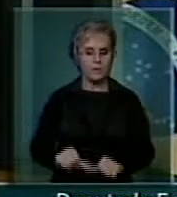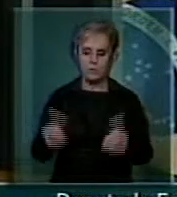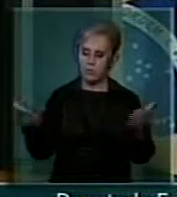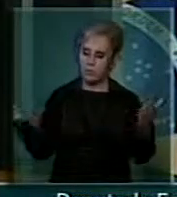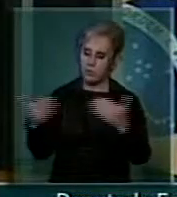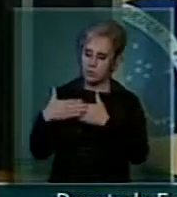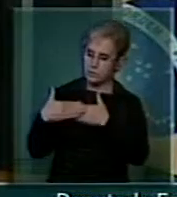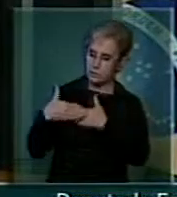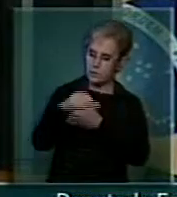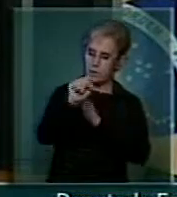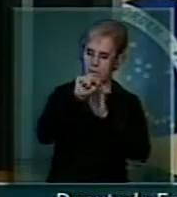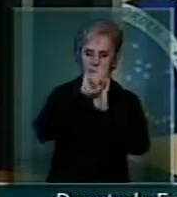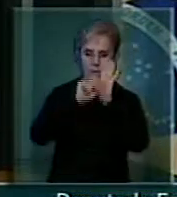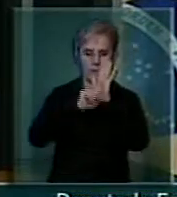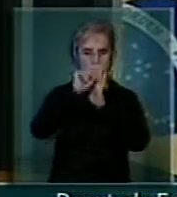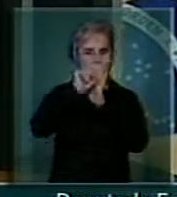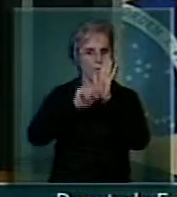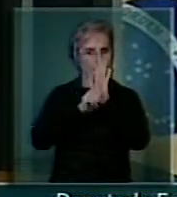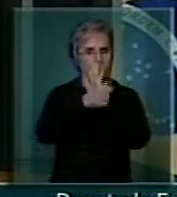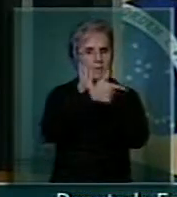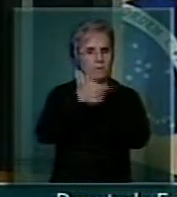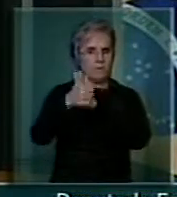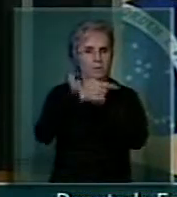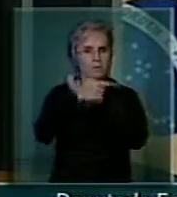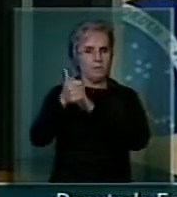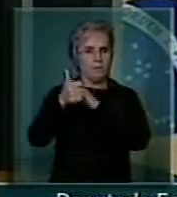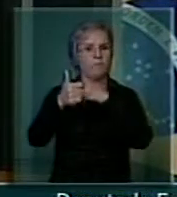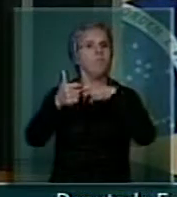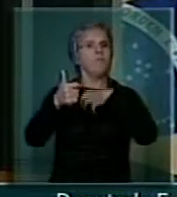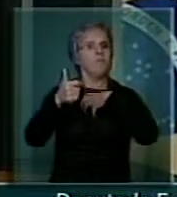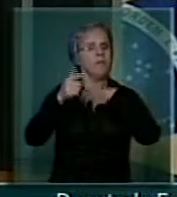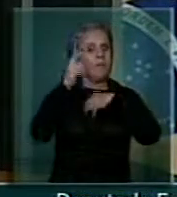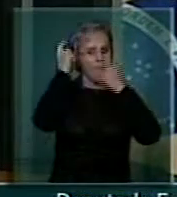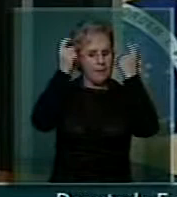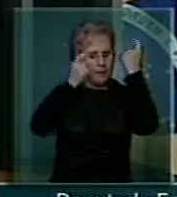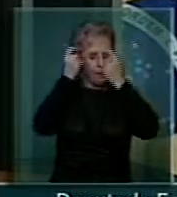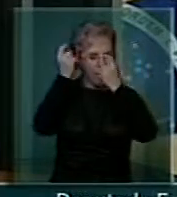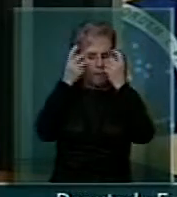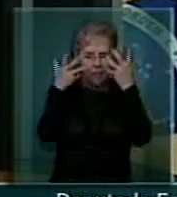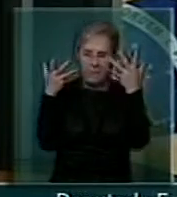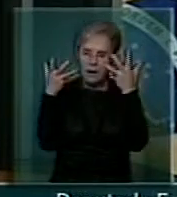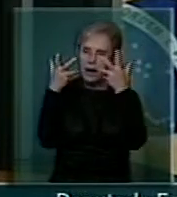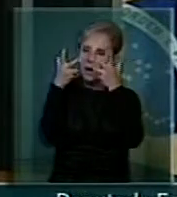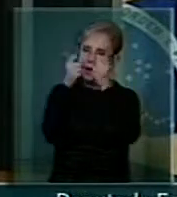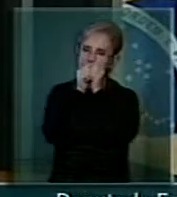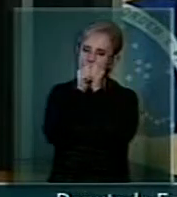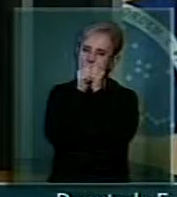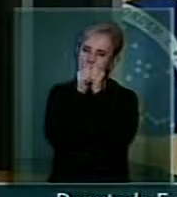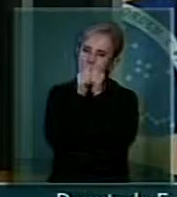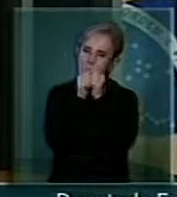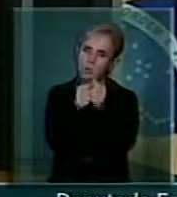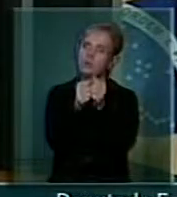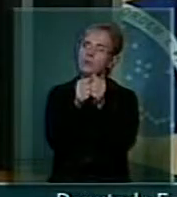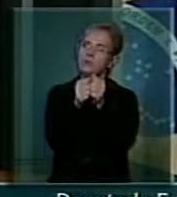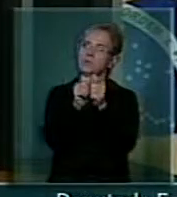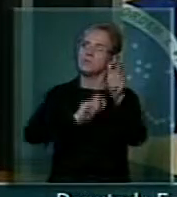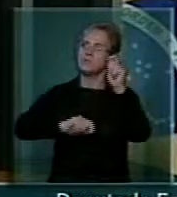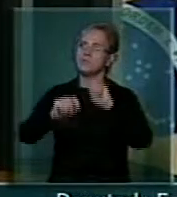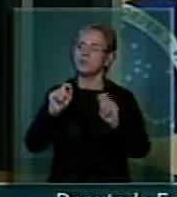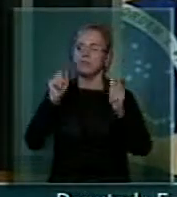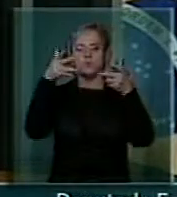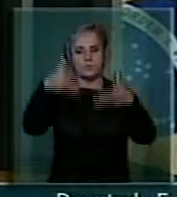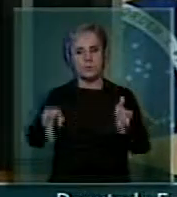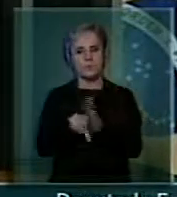o século XXI. Uma preocupação muito grande também, eu já havia participado do Fórum do Habitat da